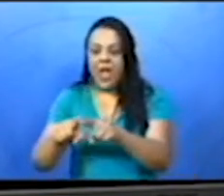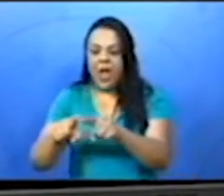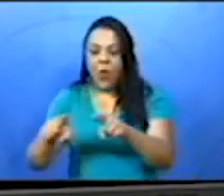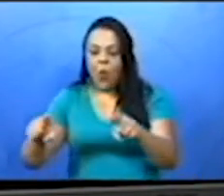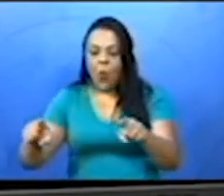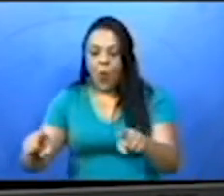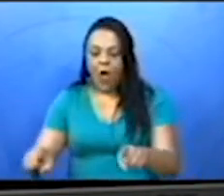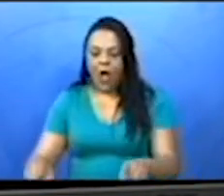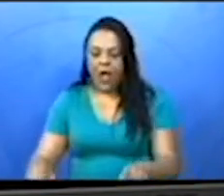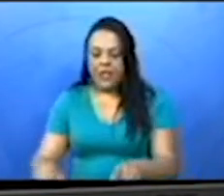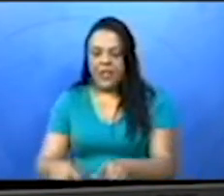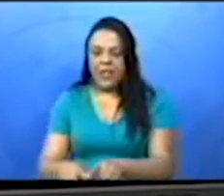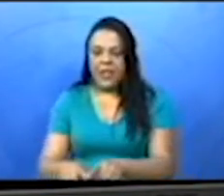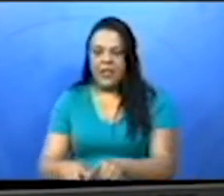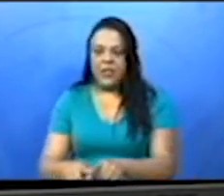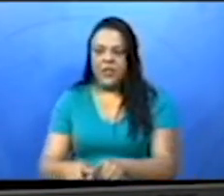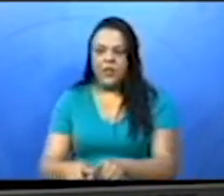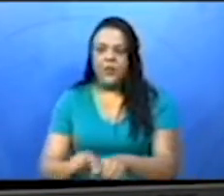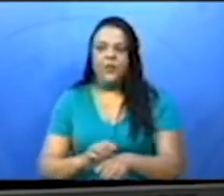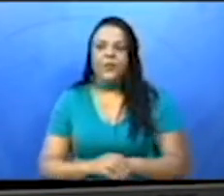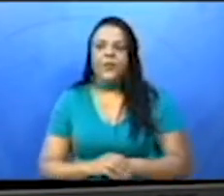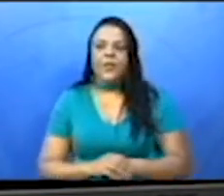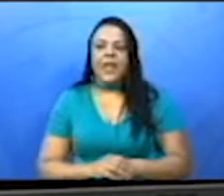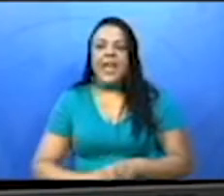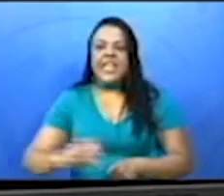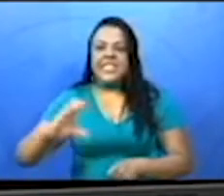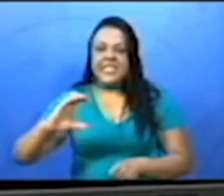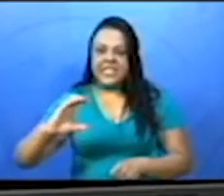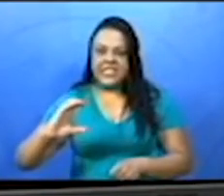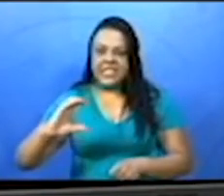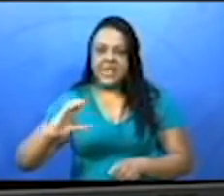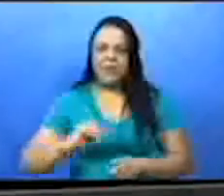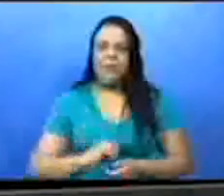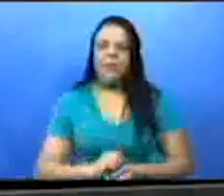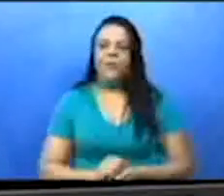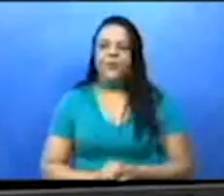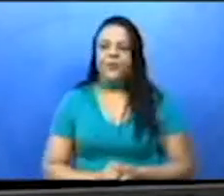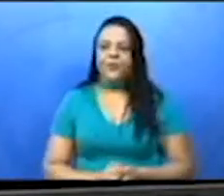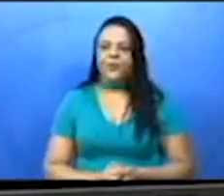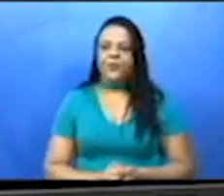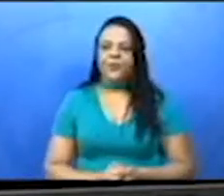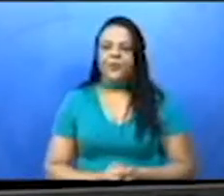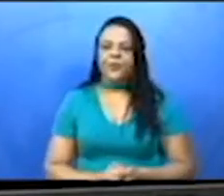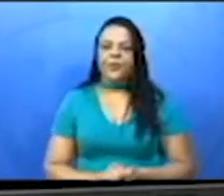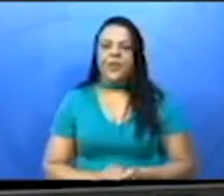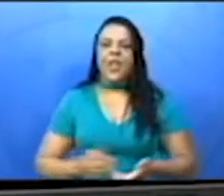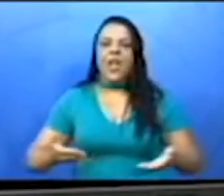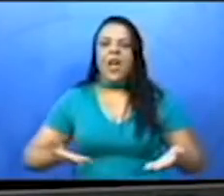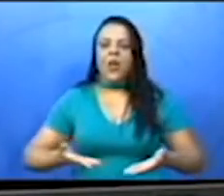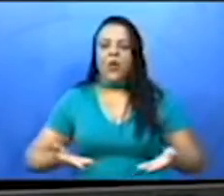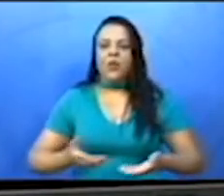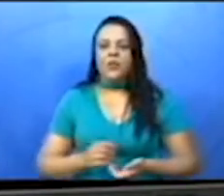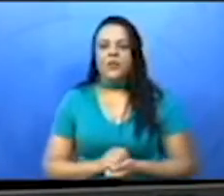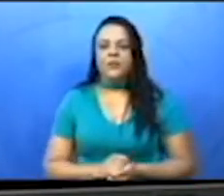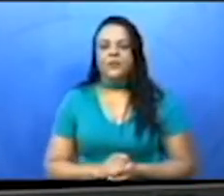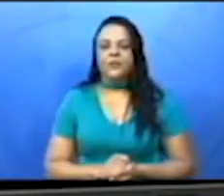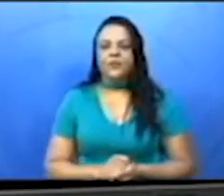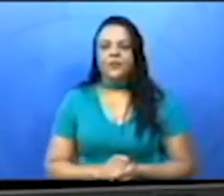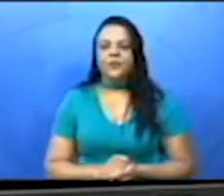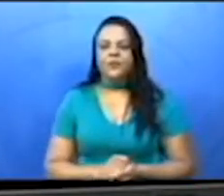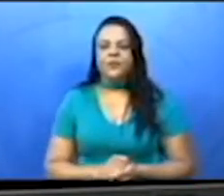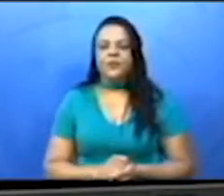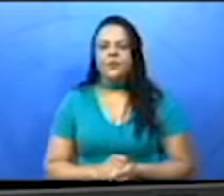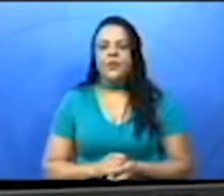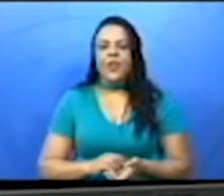assinalar o X nessa opção. Agora, vamos passar para o